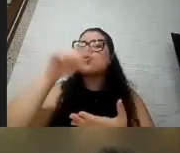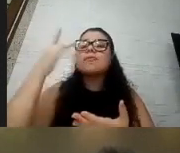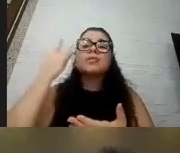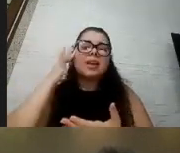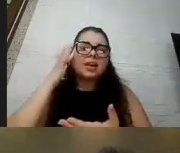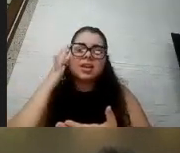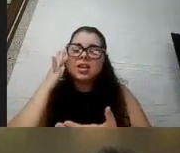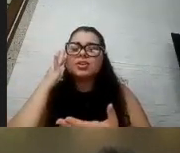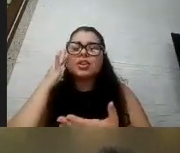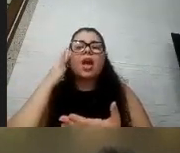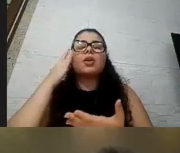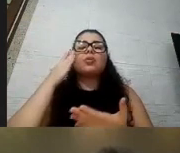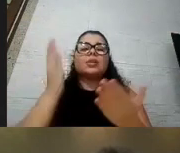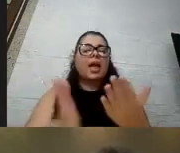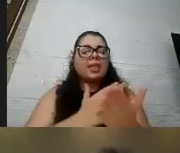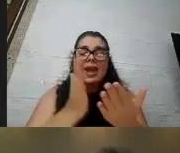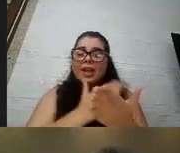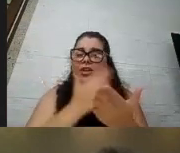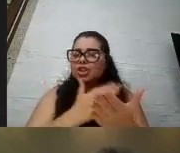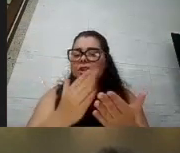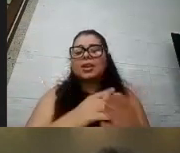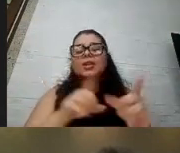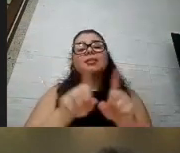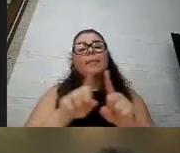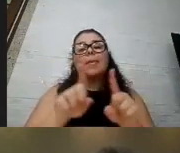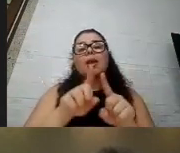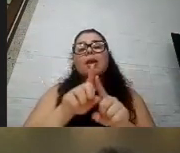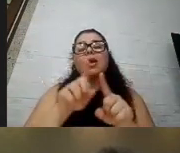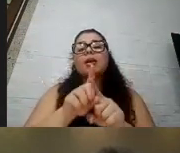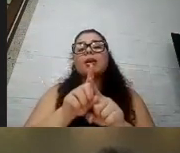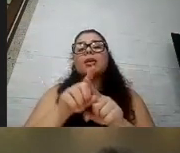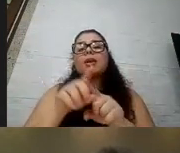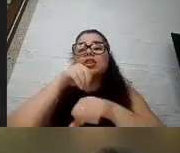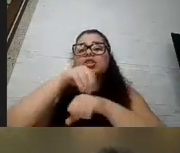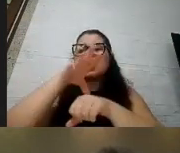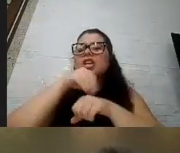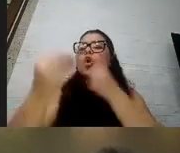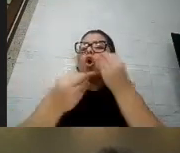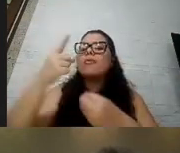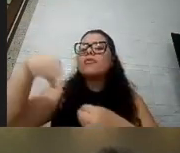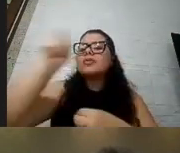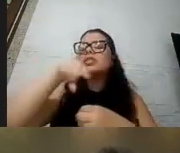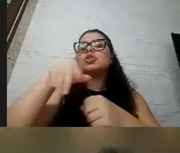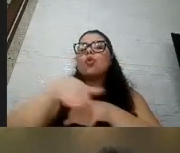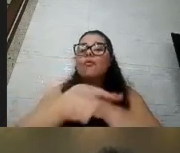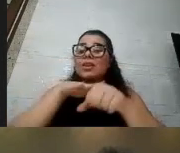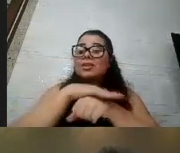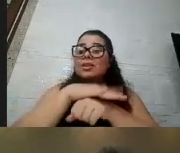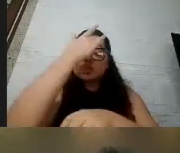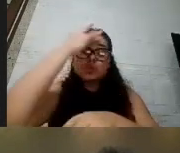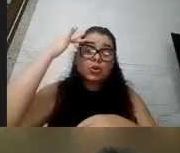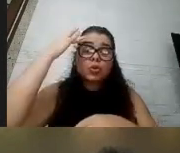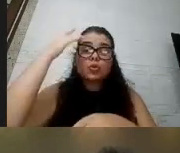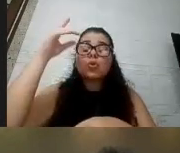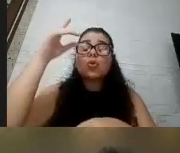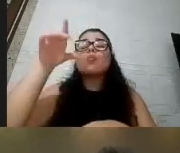da cartilha dicas de como vocês conversaram com as pessoas com deficiência intelectual outras pessoas